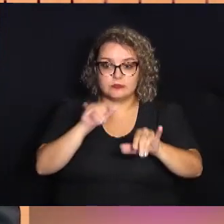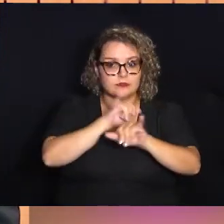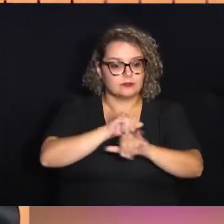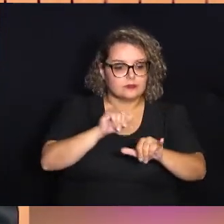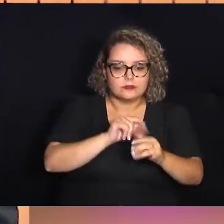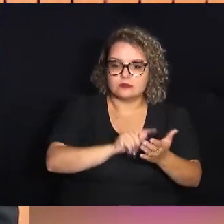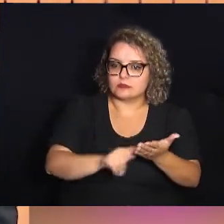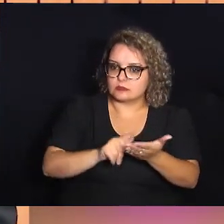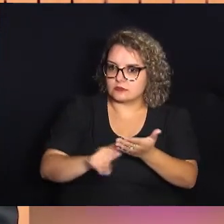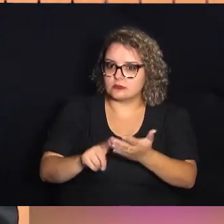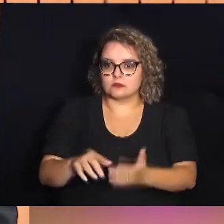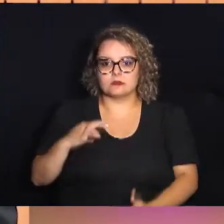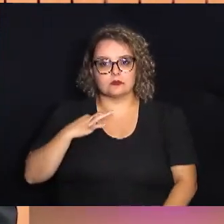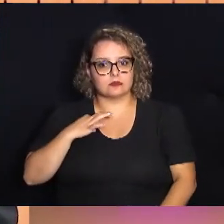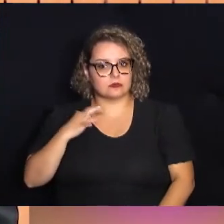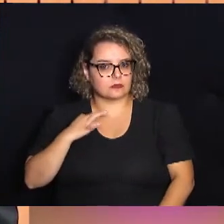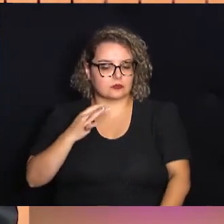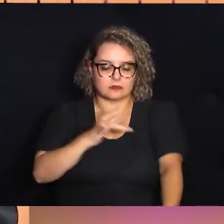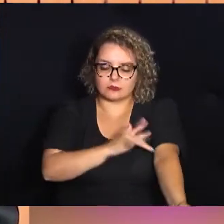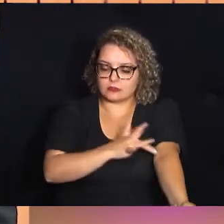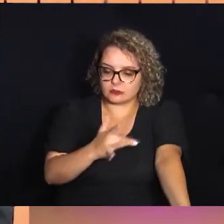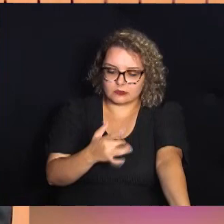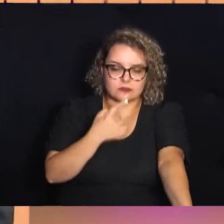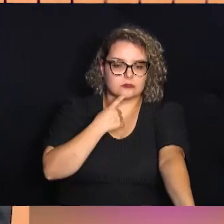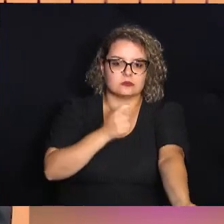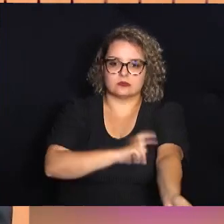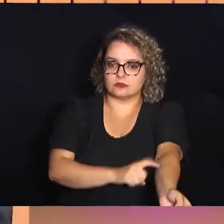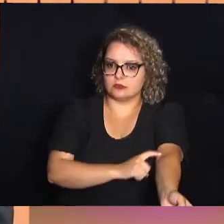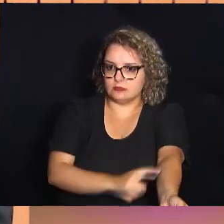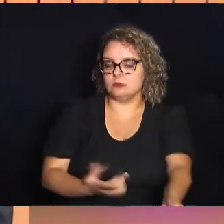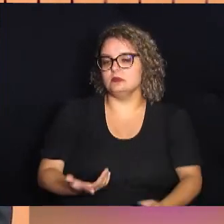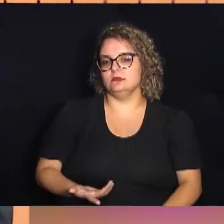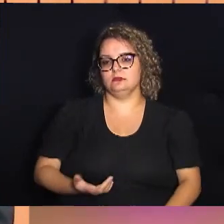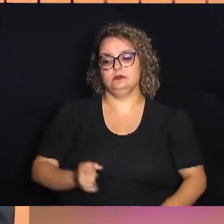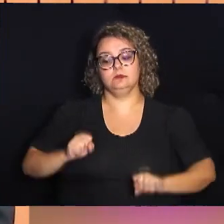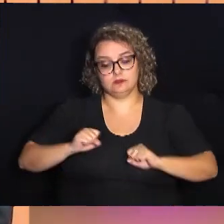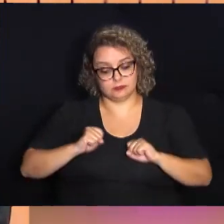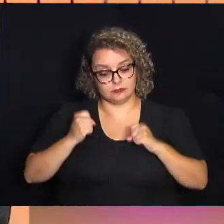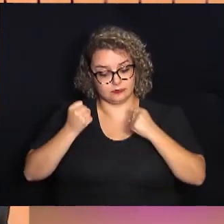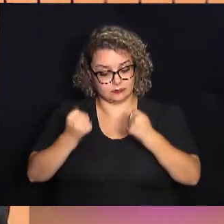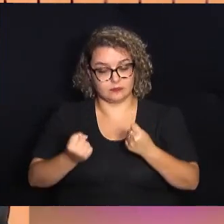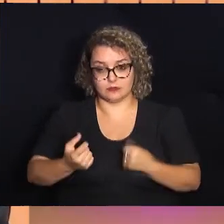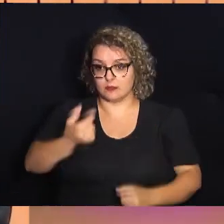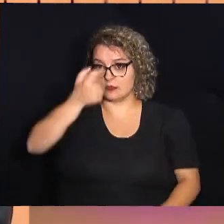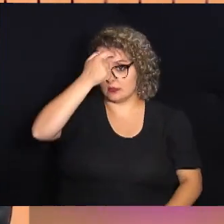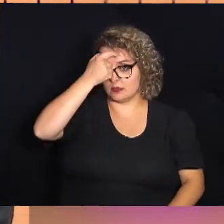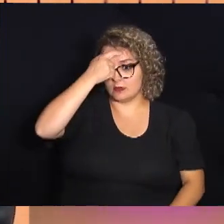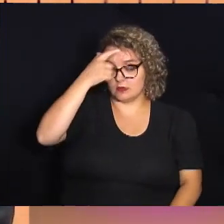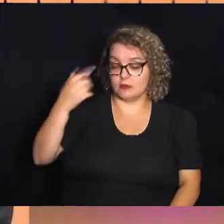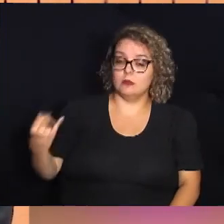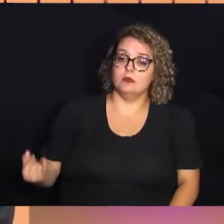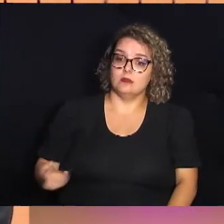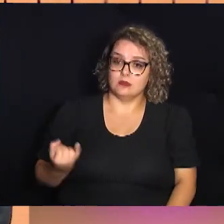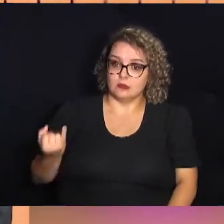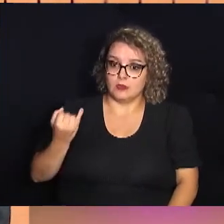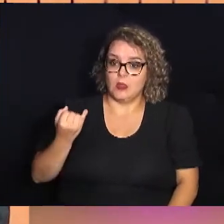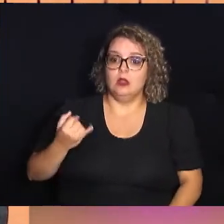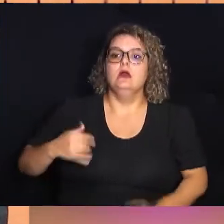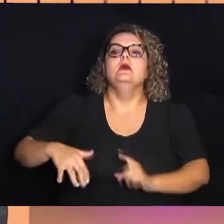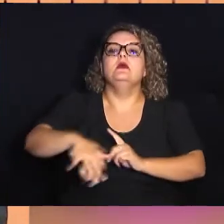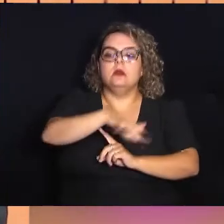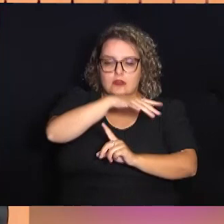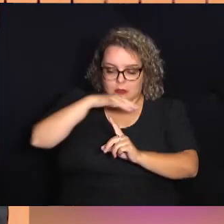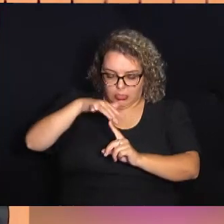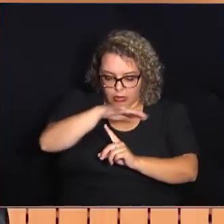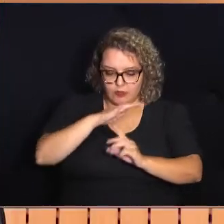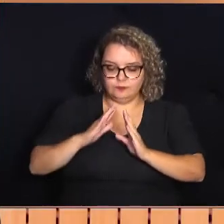desde campanhas de limpeza até doações de sangue e esforços incansáveis para conscientizar sobre a importância